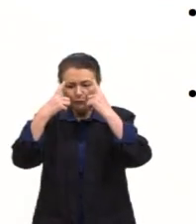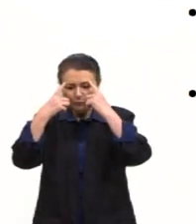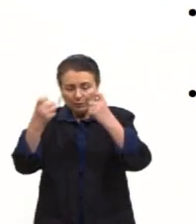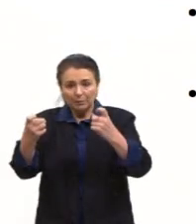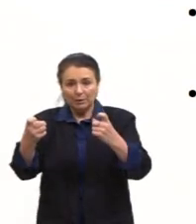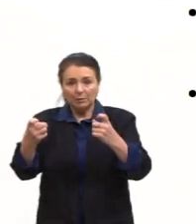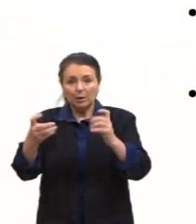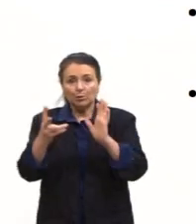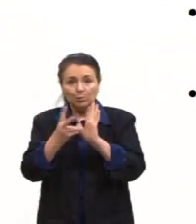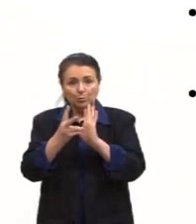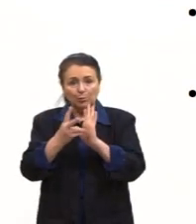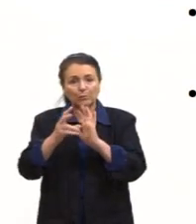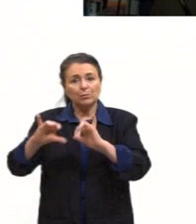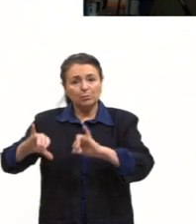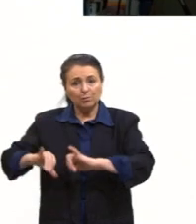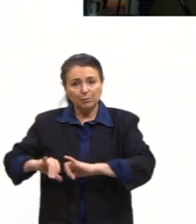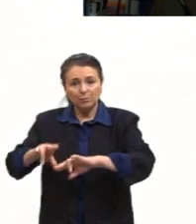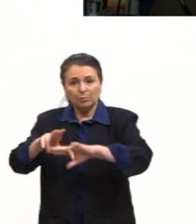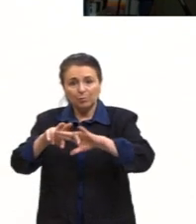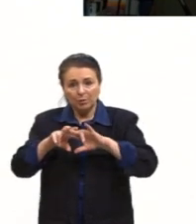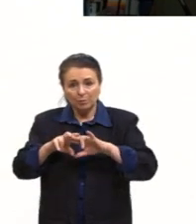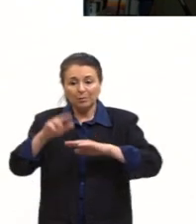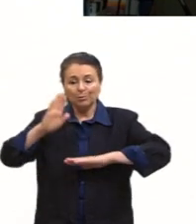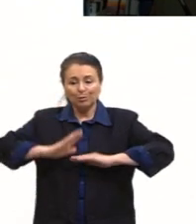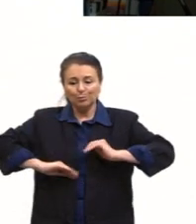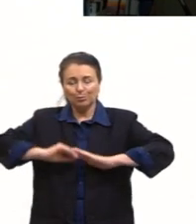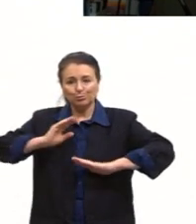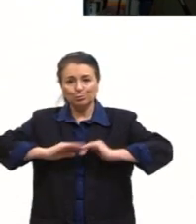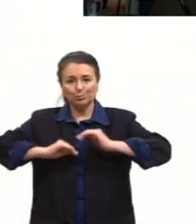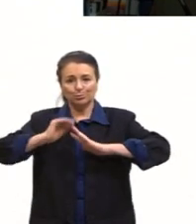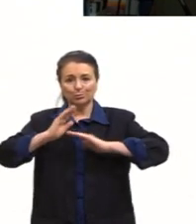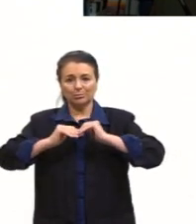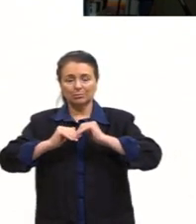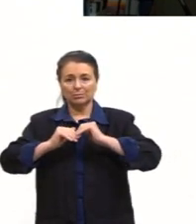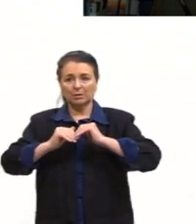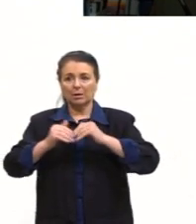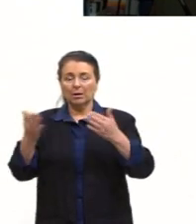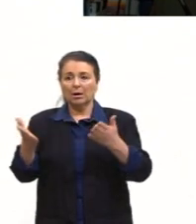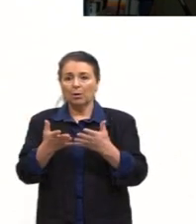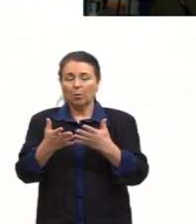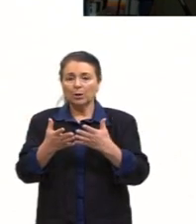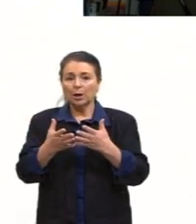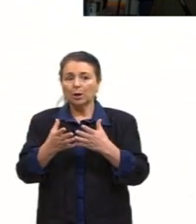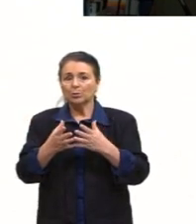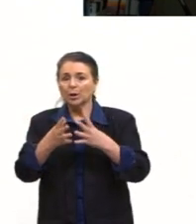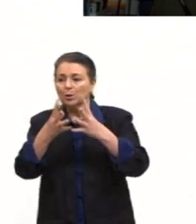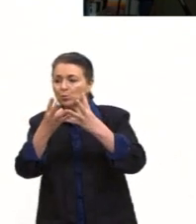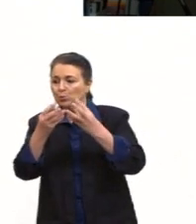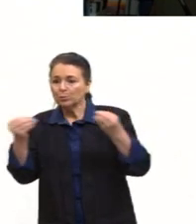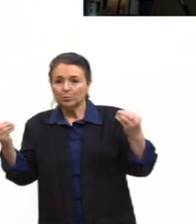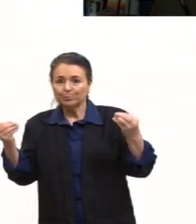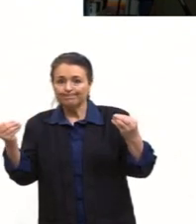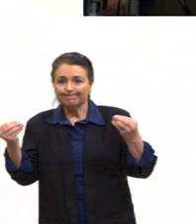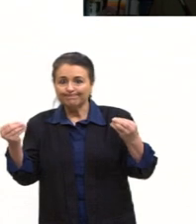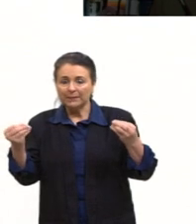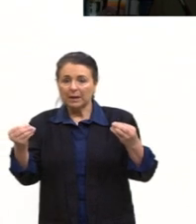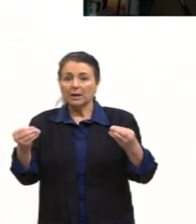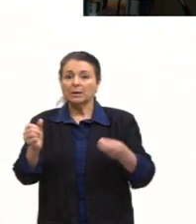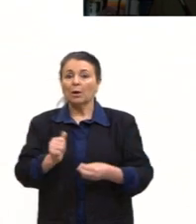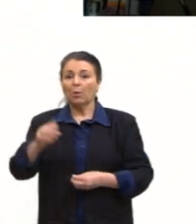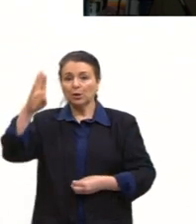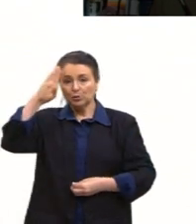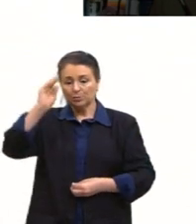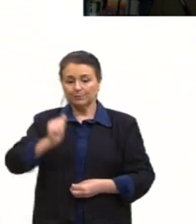povos indígenas sofreram durante esse período. Falar dos desaparecidos. Então, a ditadura militar